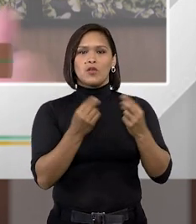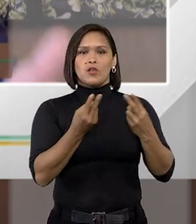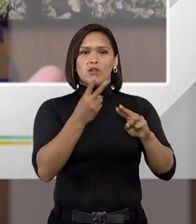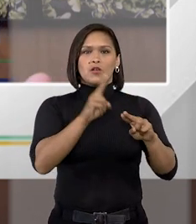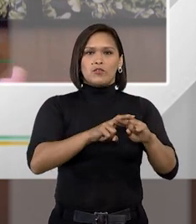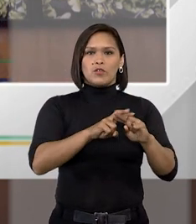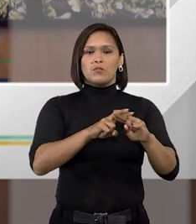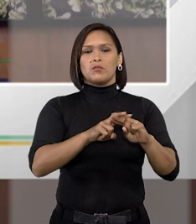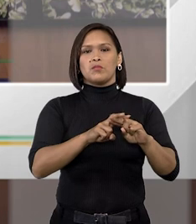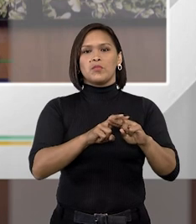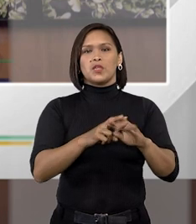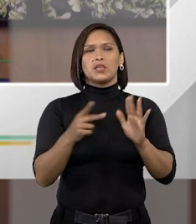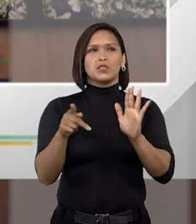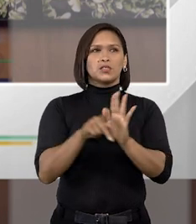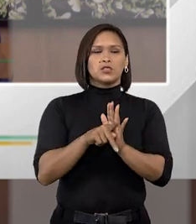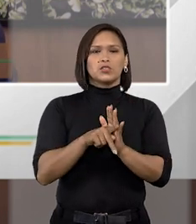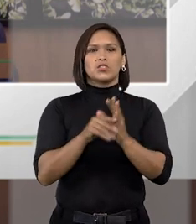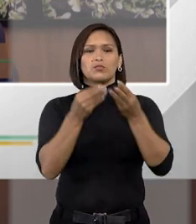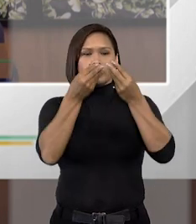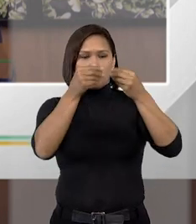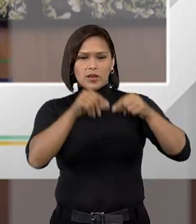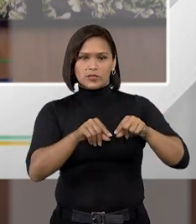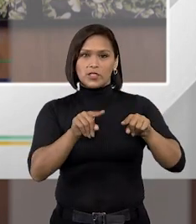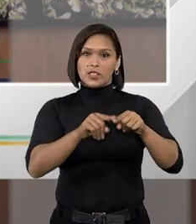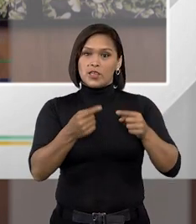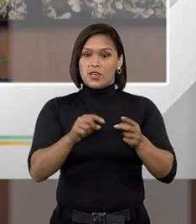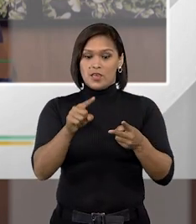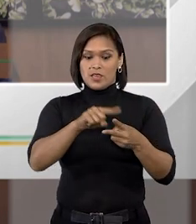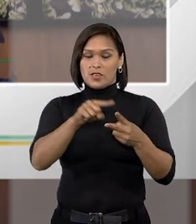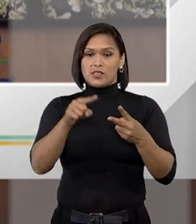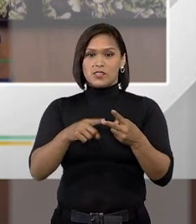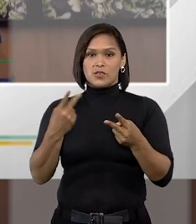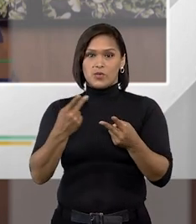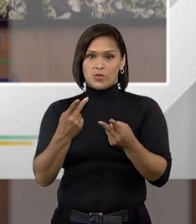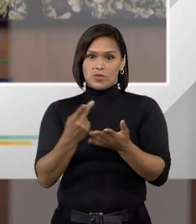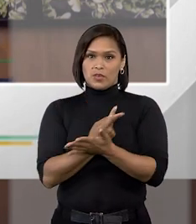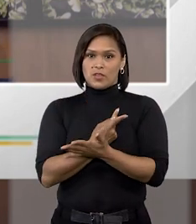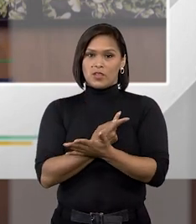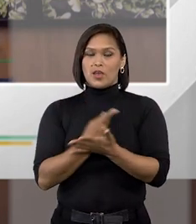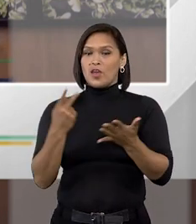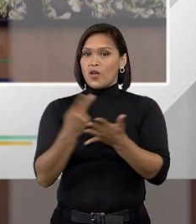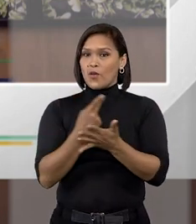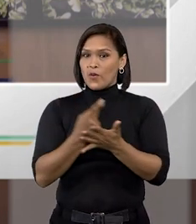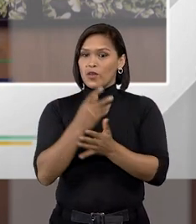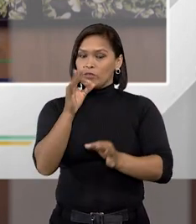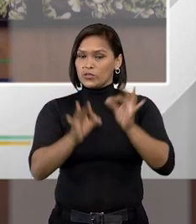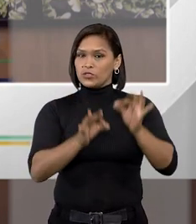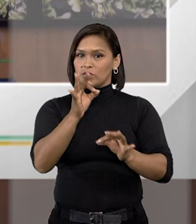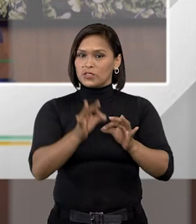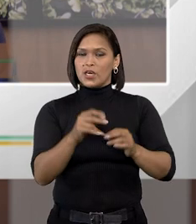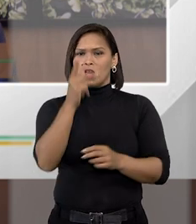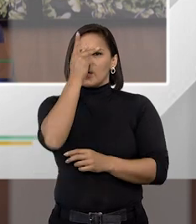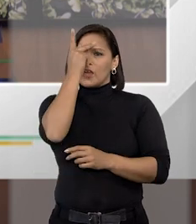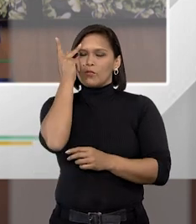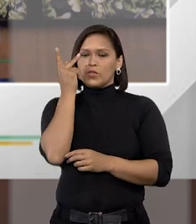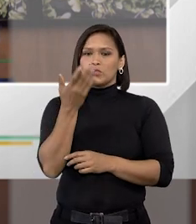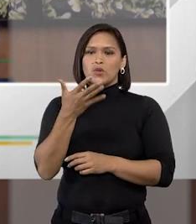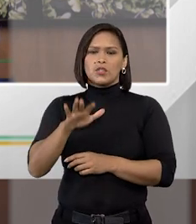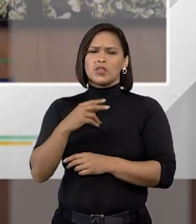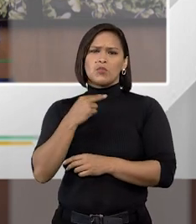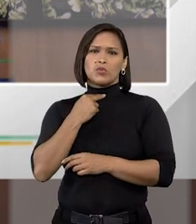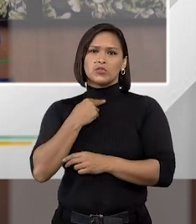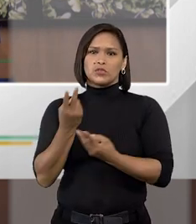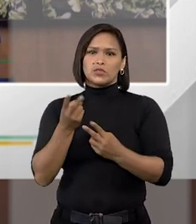em um estabelecimento de situação degradante a segunda situação é o erro judiciário a pessoa sequer deveria ter sido